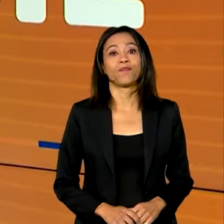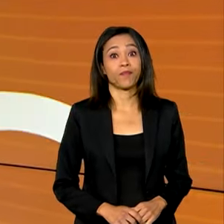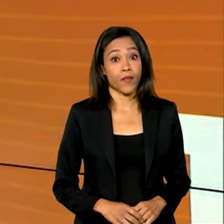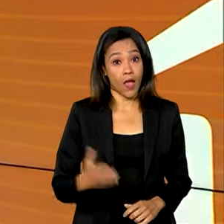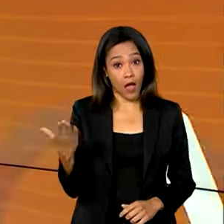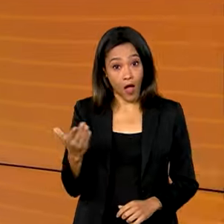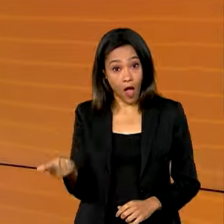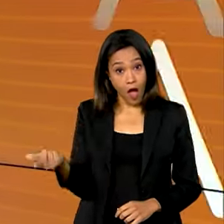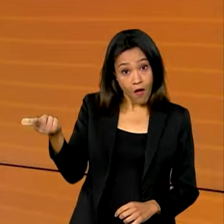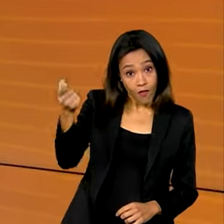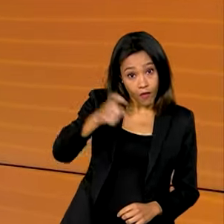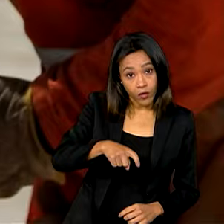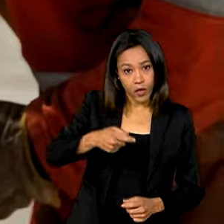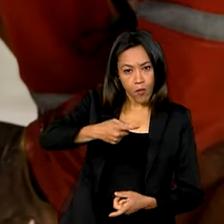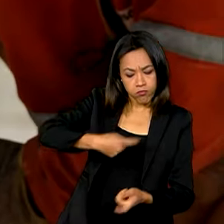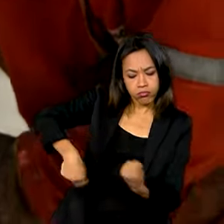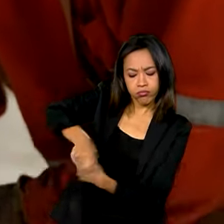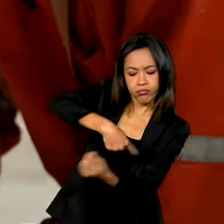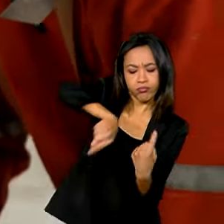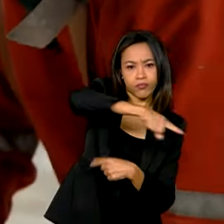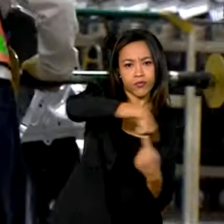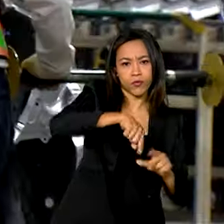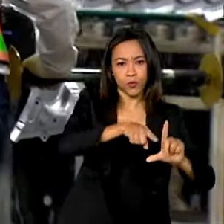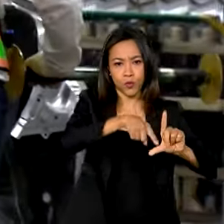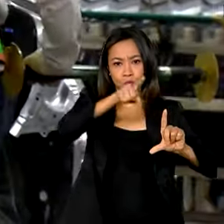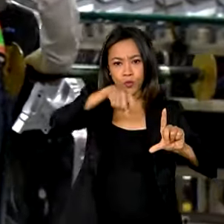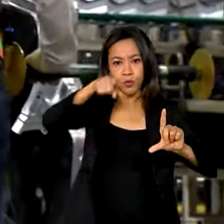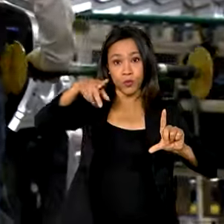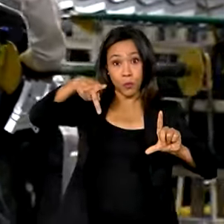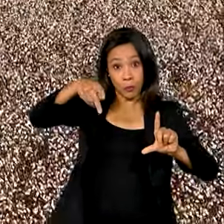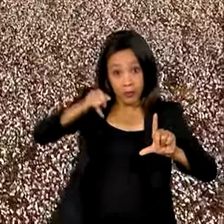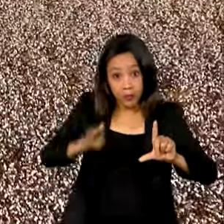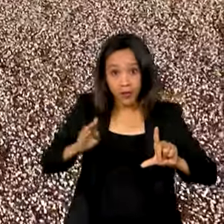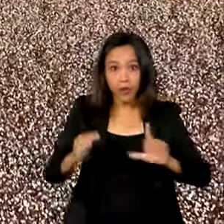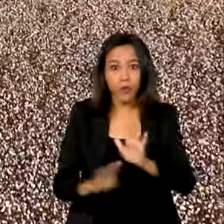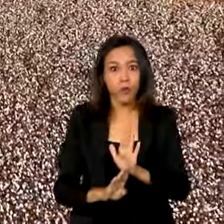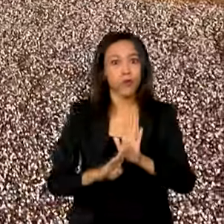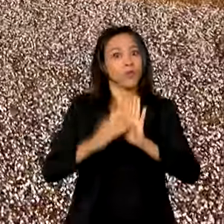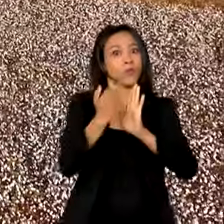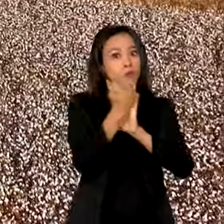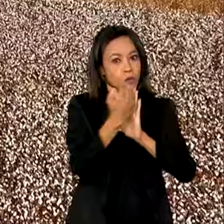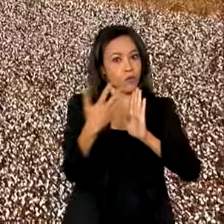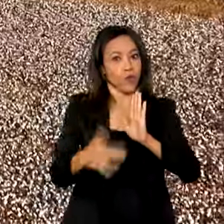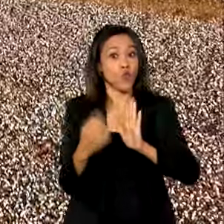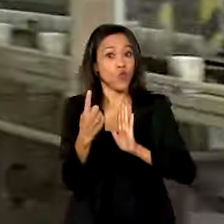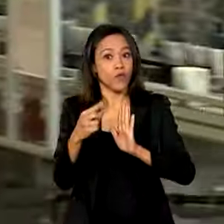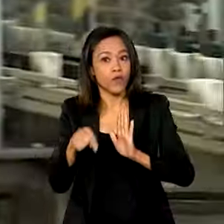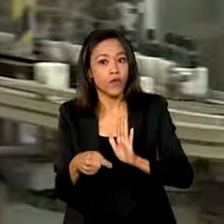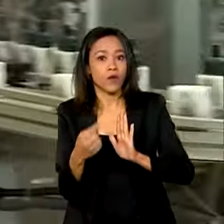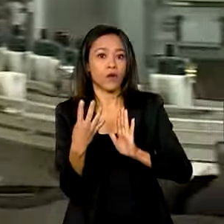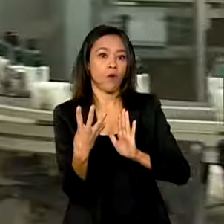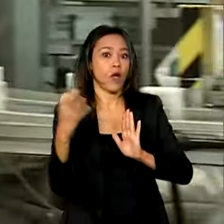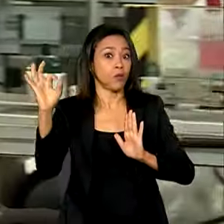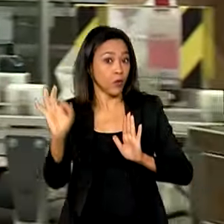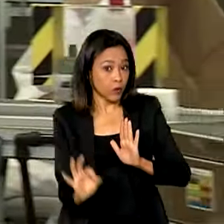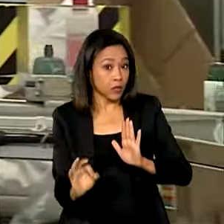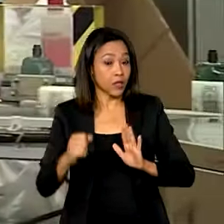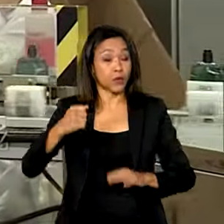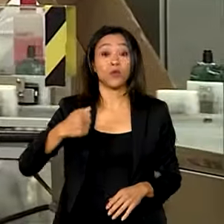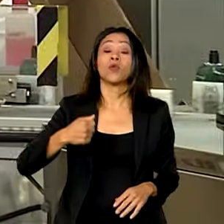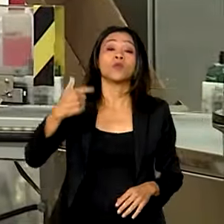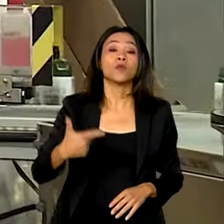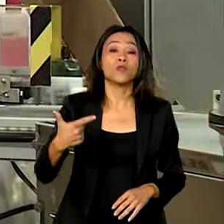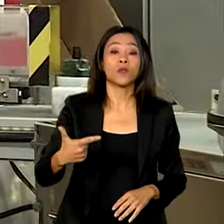Retomada da economia, PIB cresce acima das expectativas de mercado e sobe 1,4% no segundo